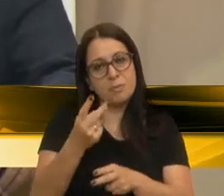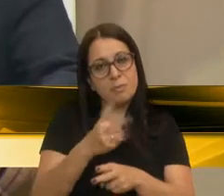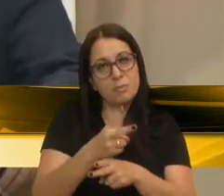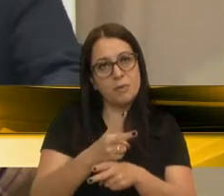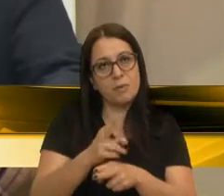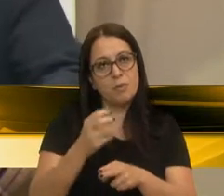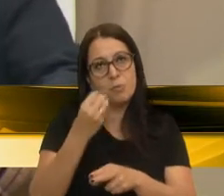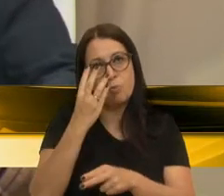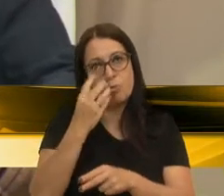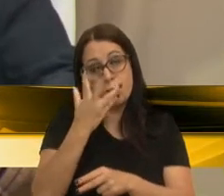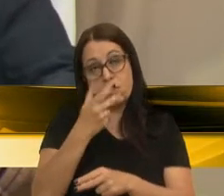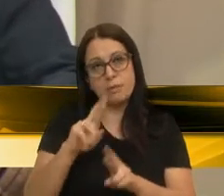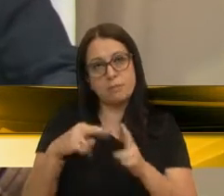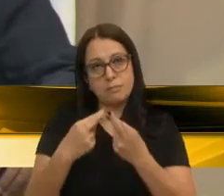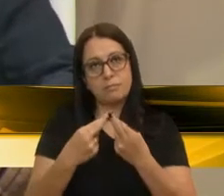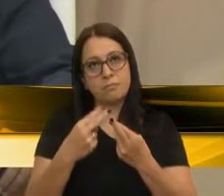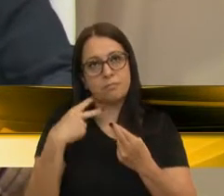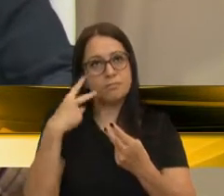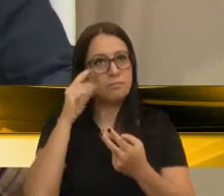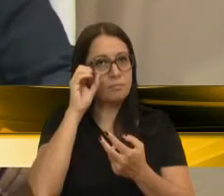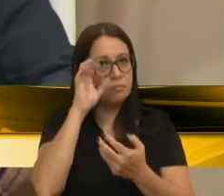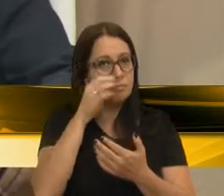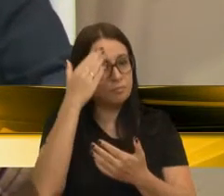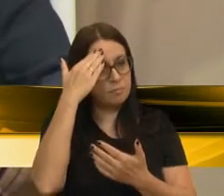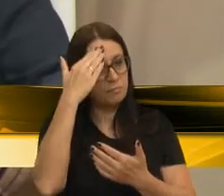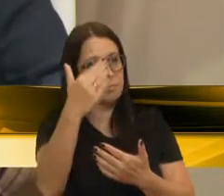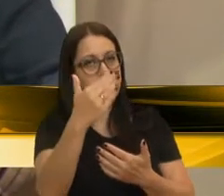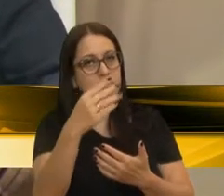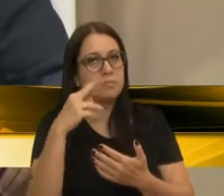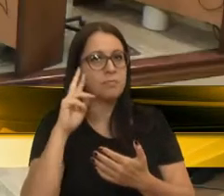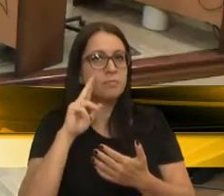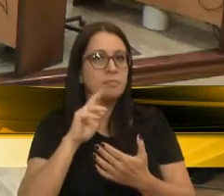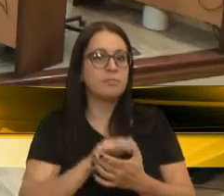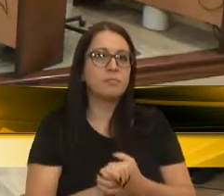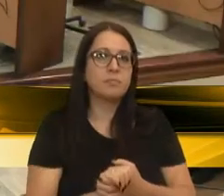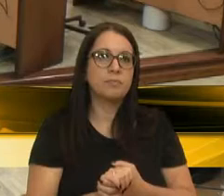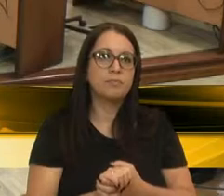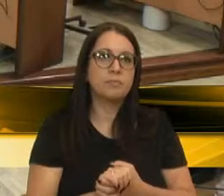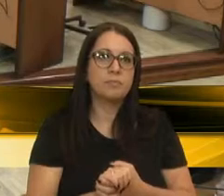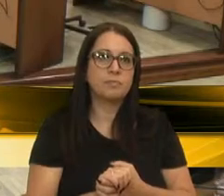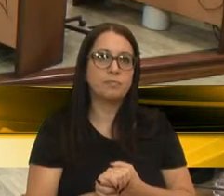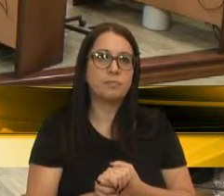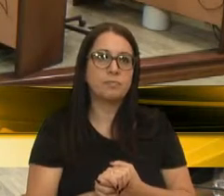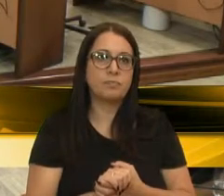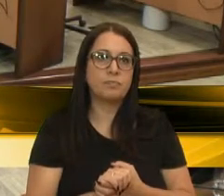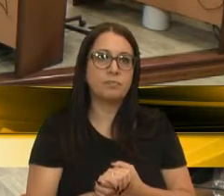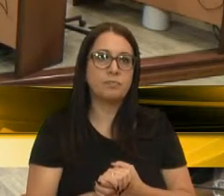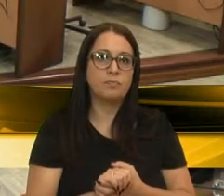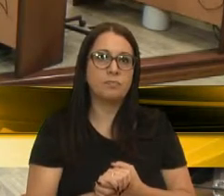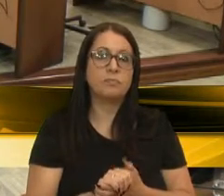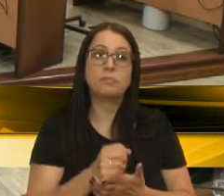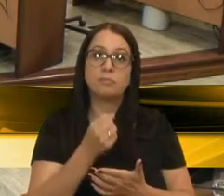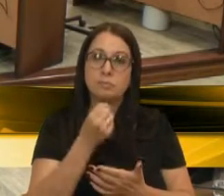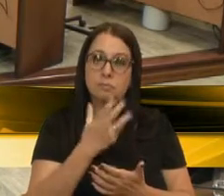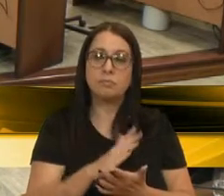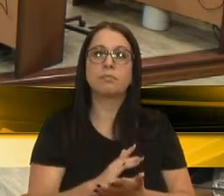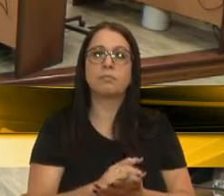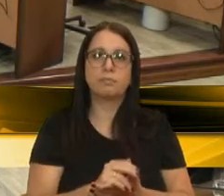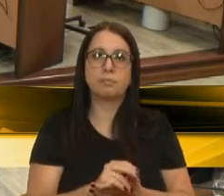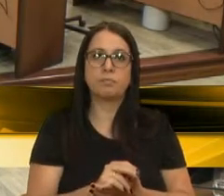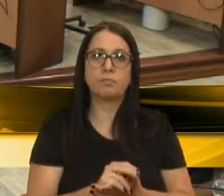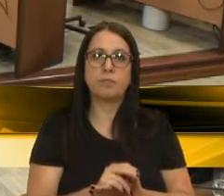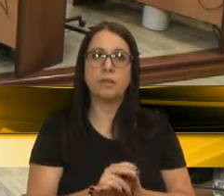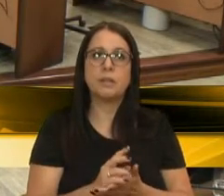bela reunião. Vereador Filipe, a sua parte. Muito obrigado, vereador Renato Oliveira. E é bom a gente